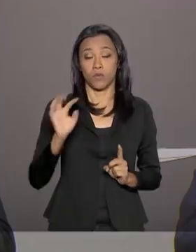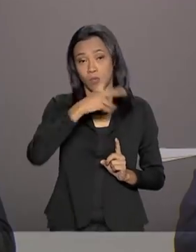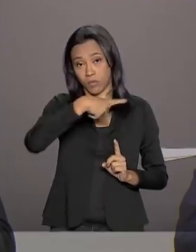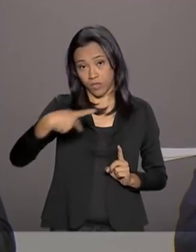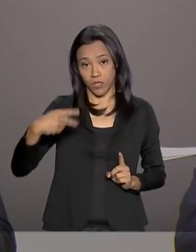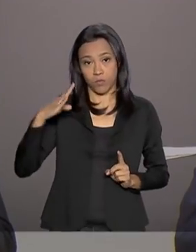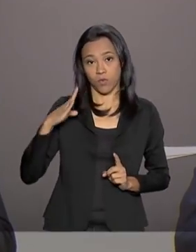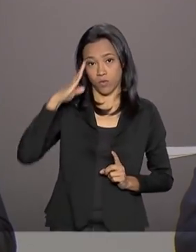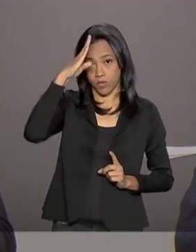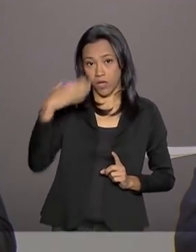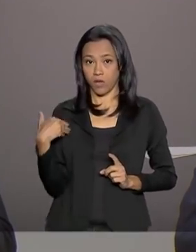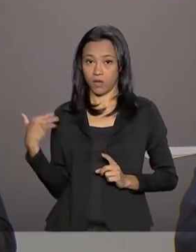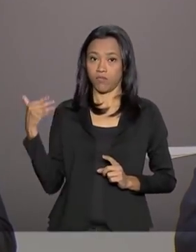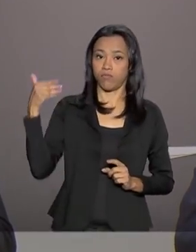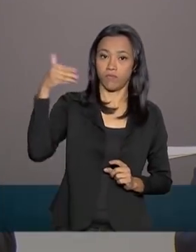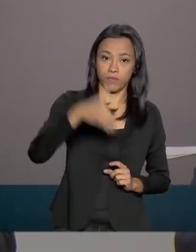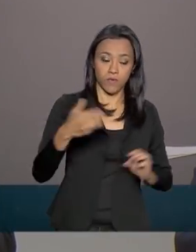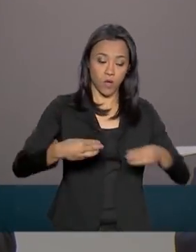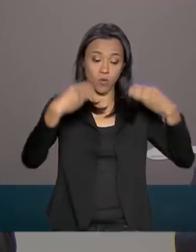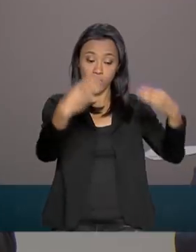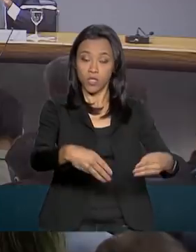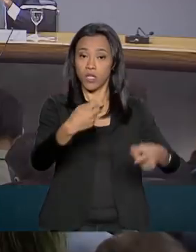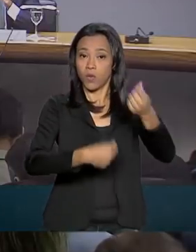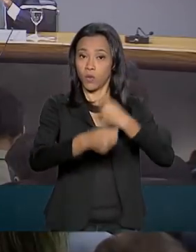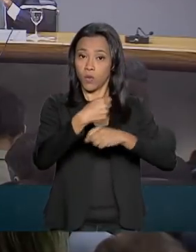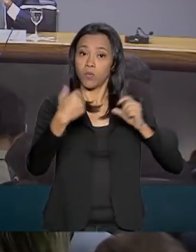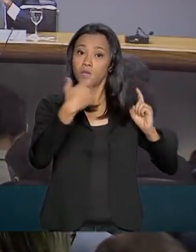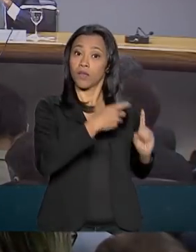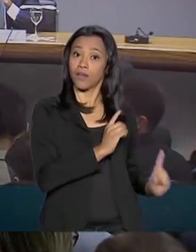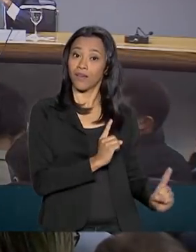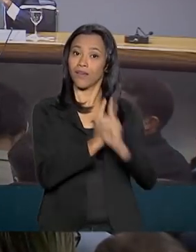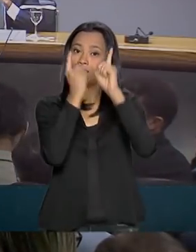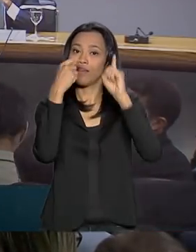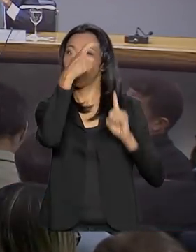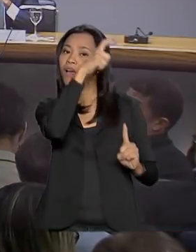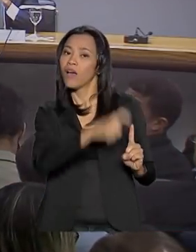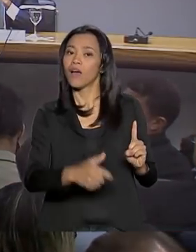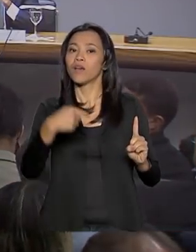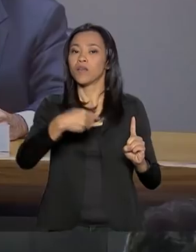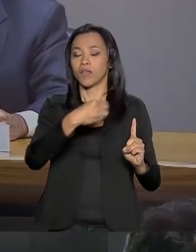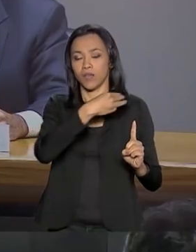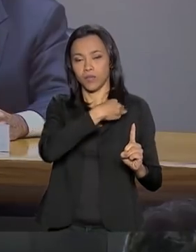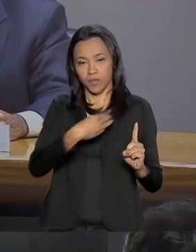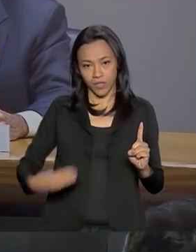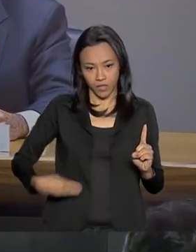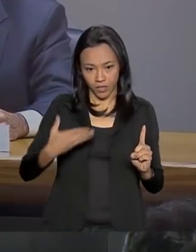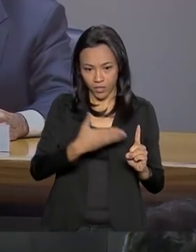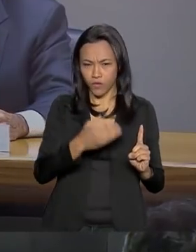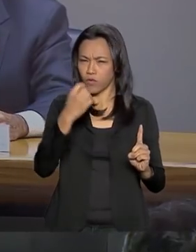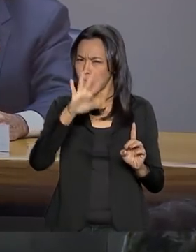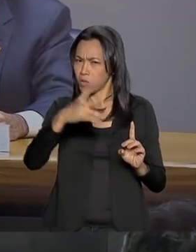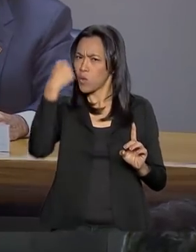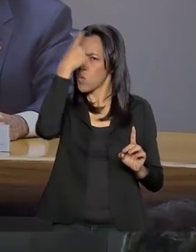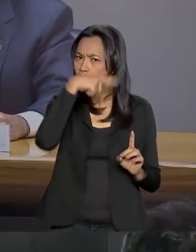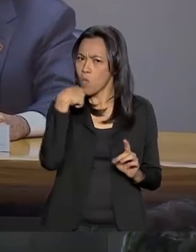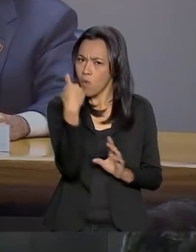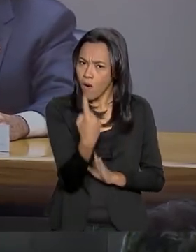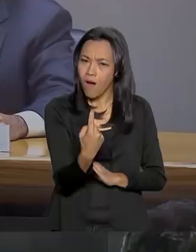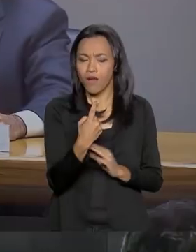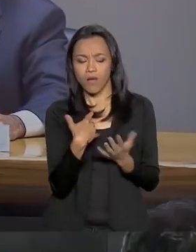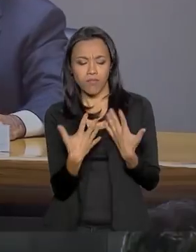Bolsonaro no Ministério da Economia com o ministro Paulo Guedes e servidores da casa durou cerca de uma hora. Um momento